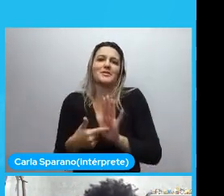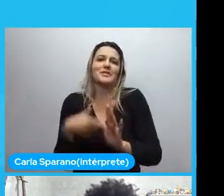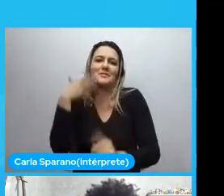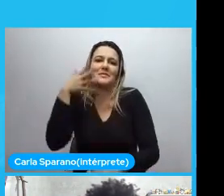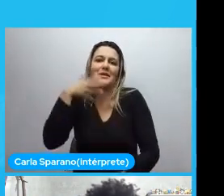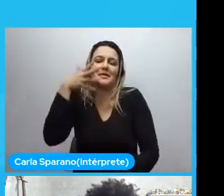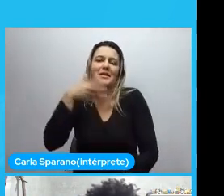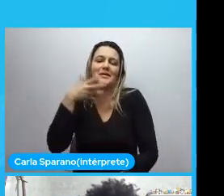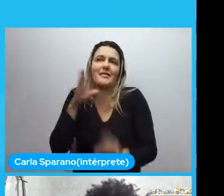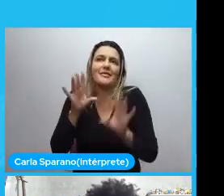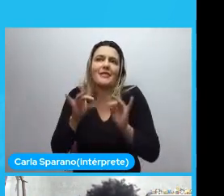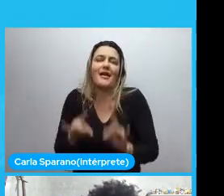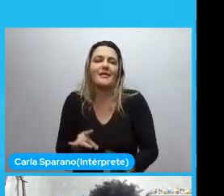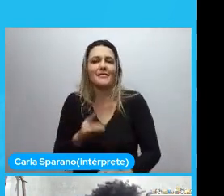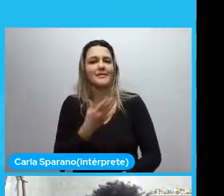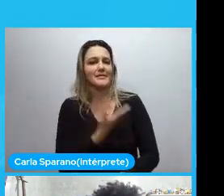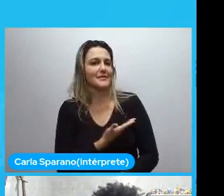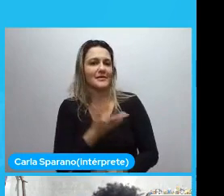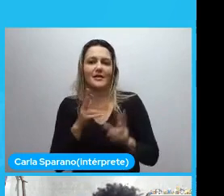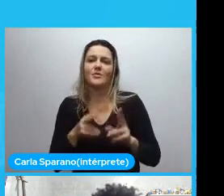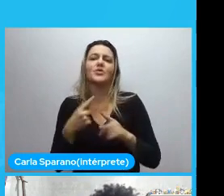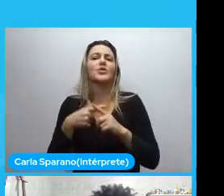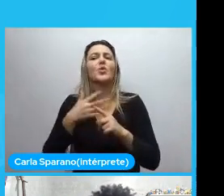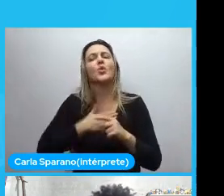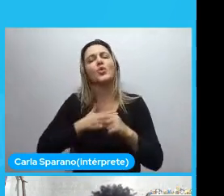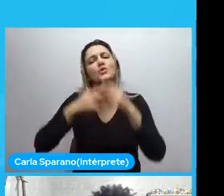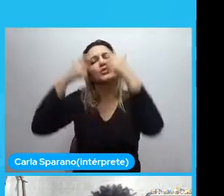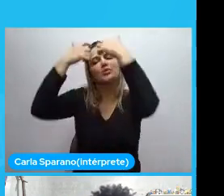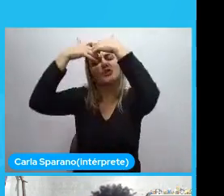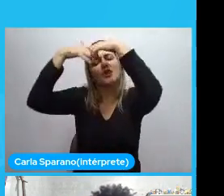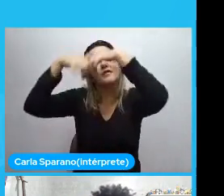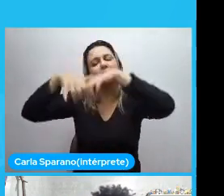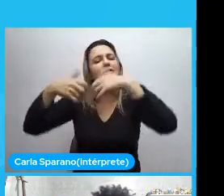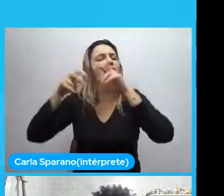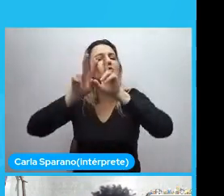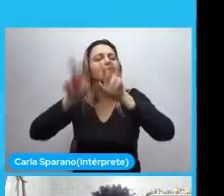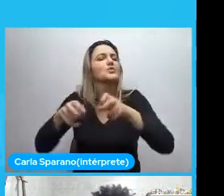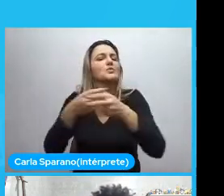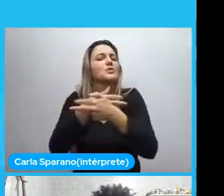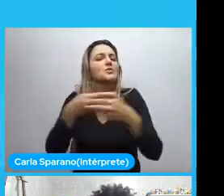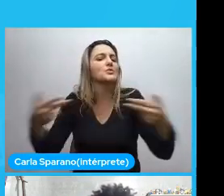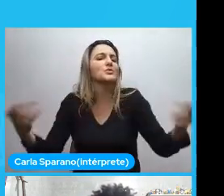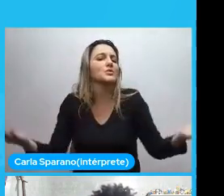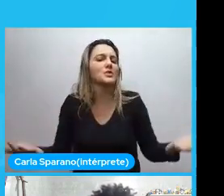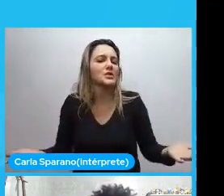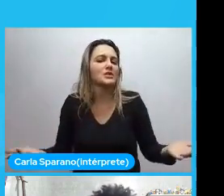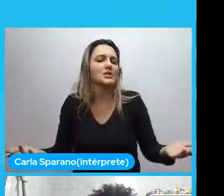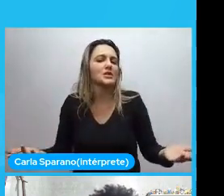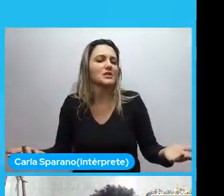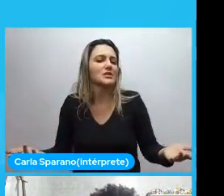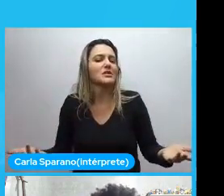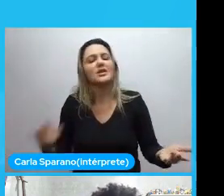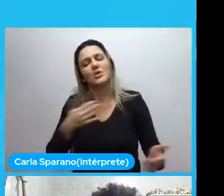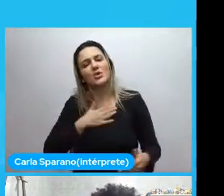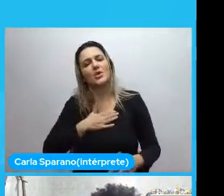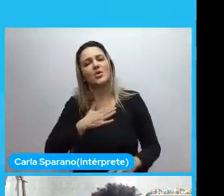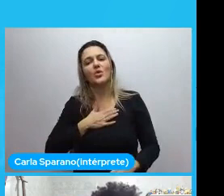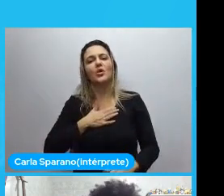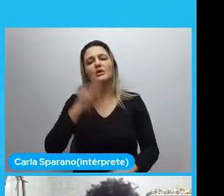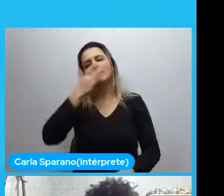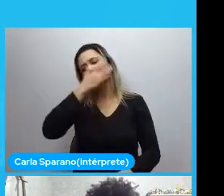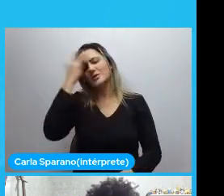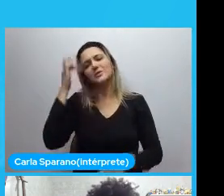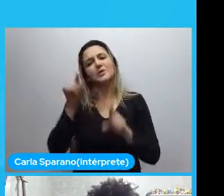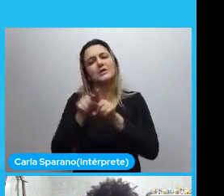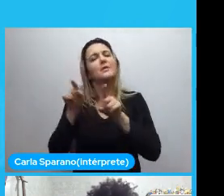gostei disso. De. De refletir. Sobre as coisas. E eu acho que. É. Eu gosto de. Quando as pessoas. Também